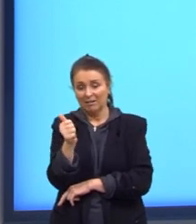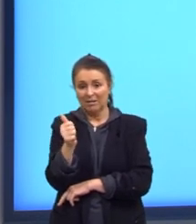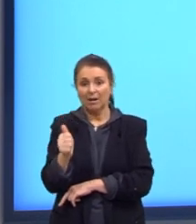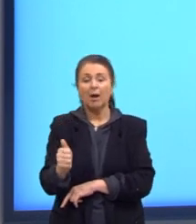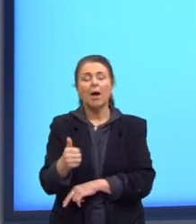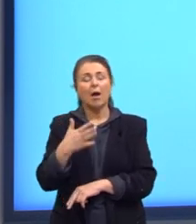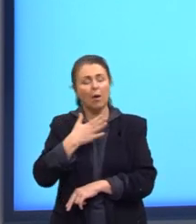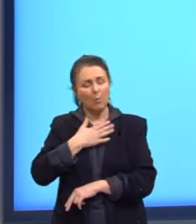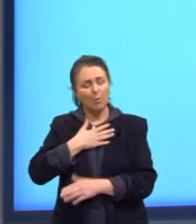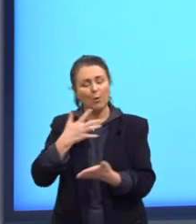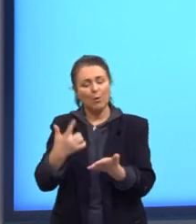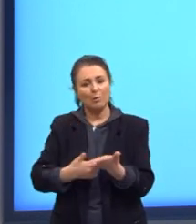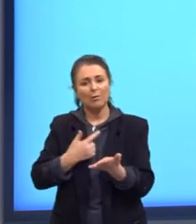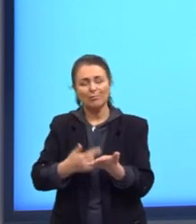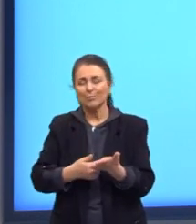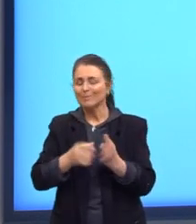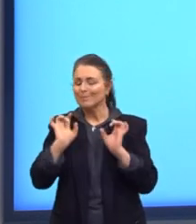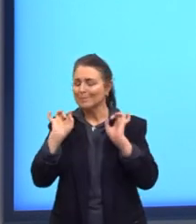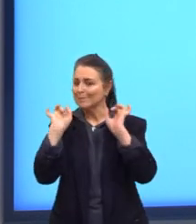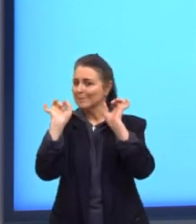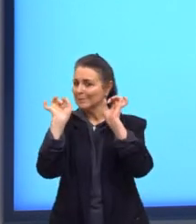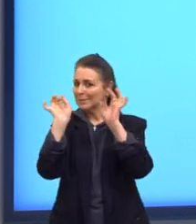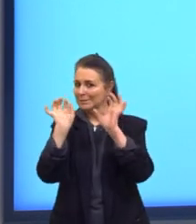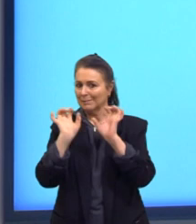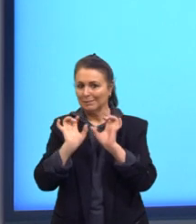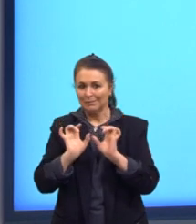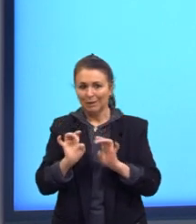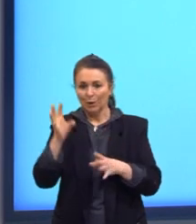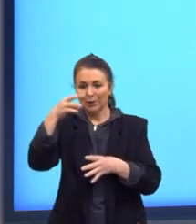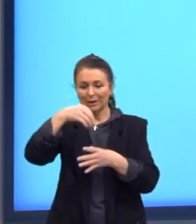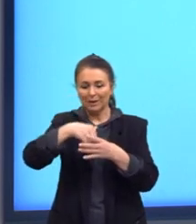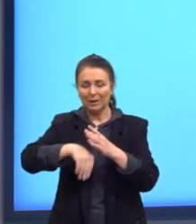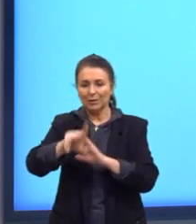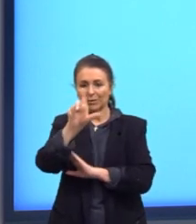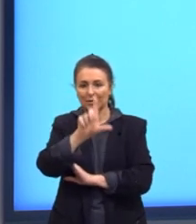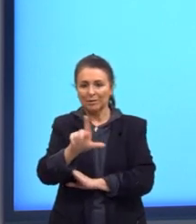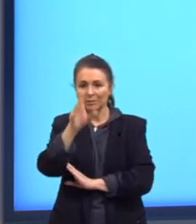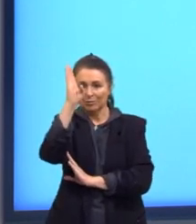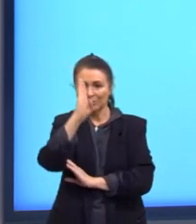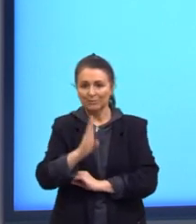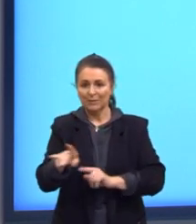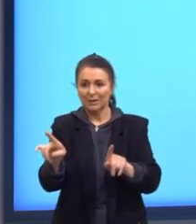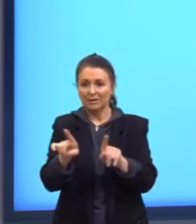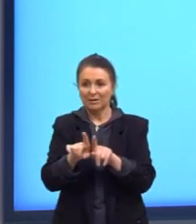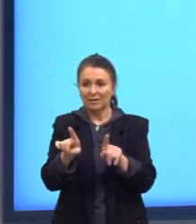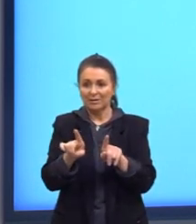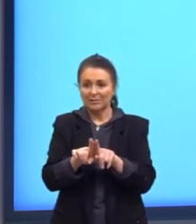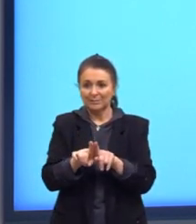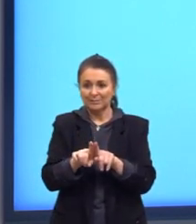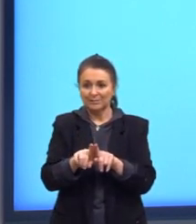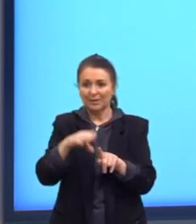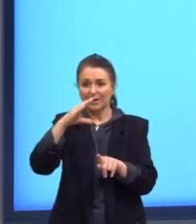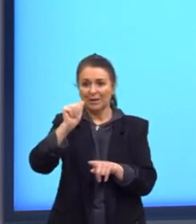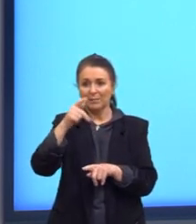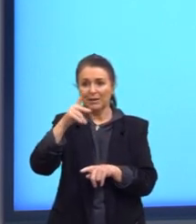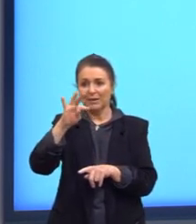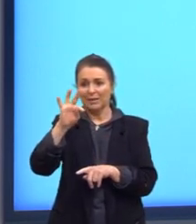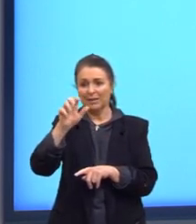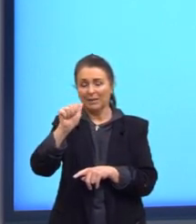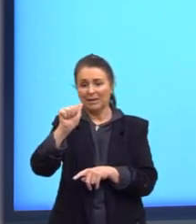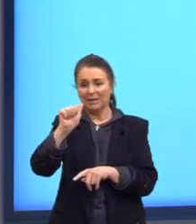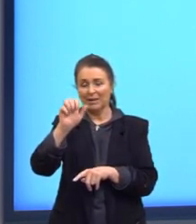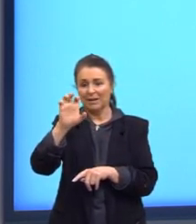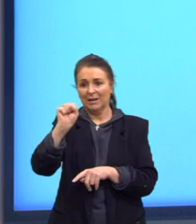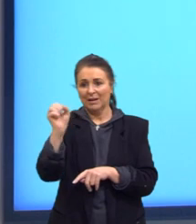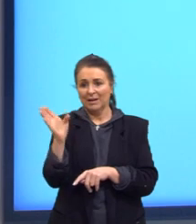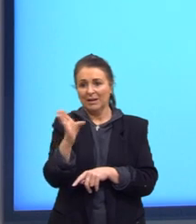preferidos da literatura brasileira. E o Capitães da Areia vai falar sobre a época